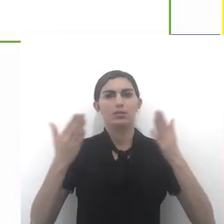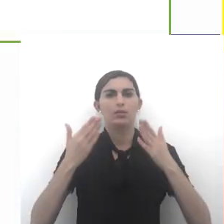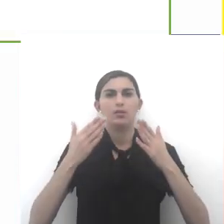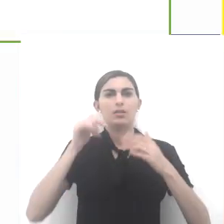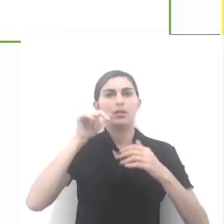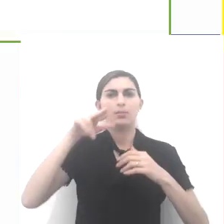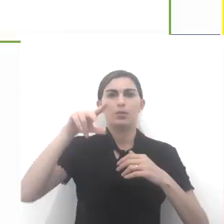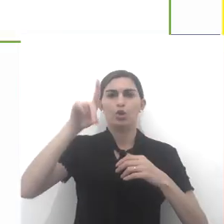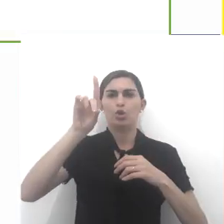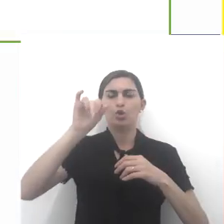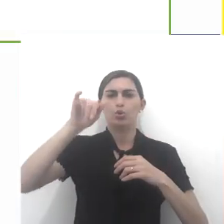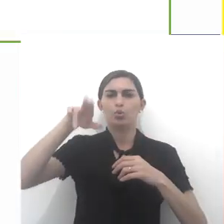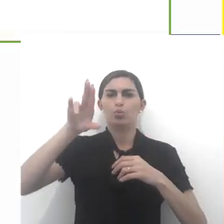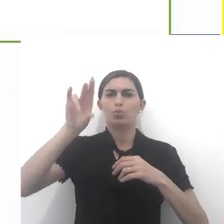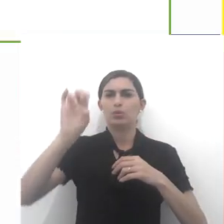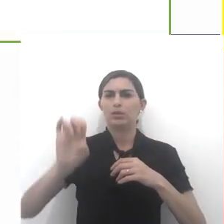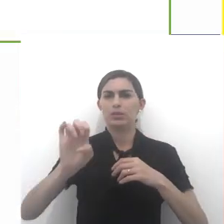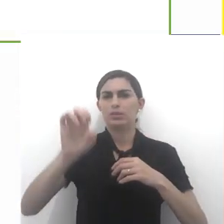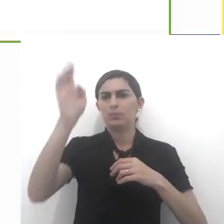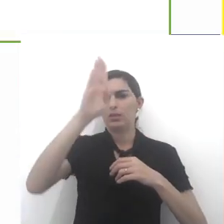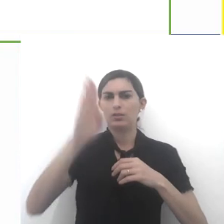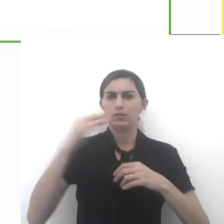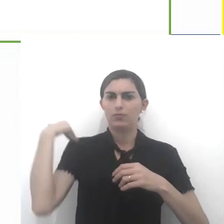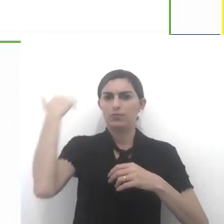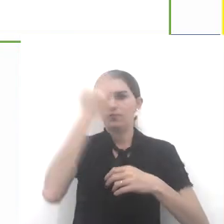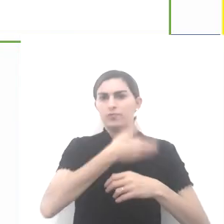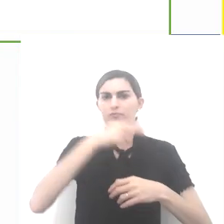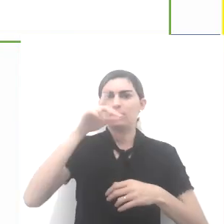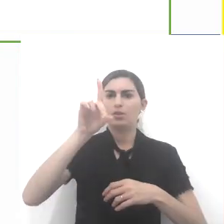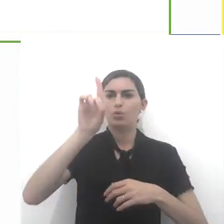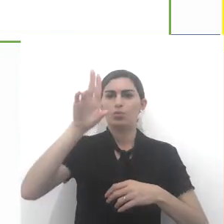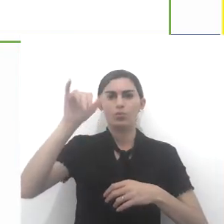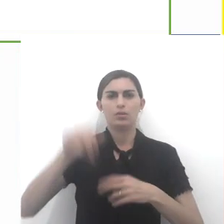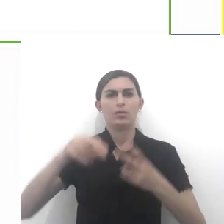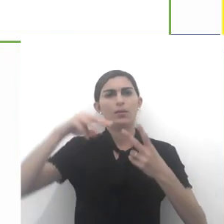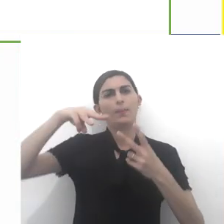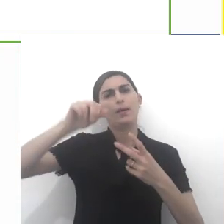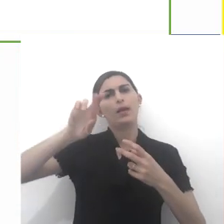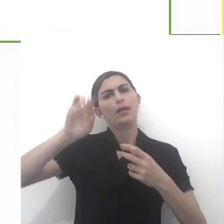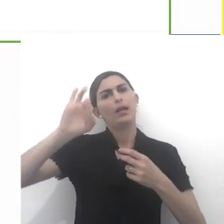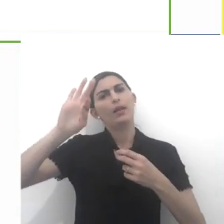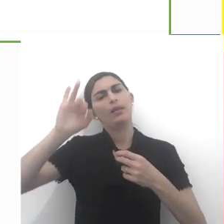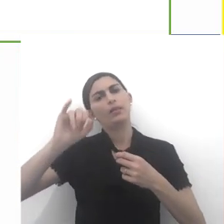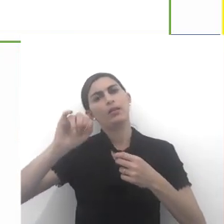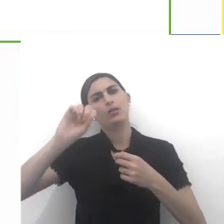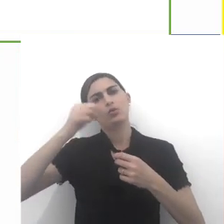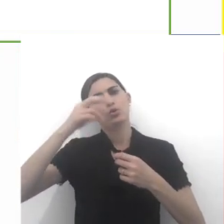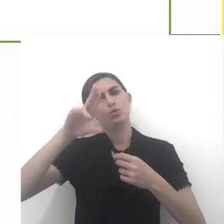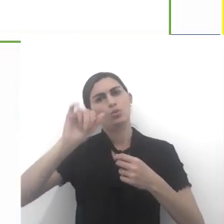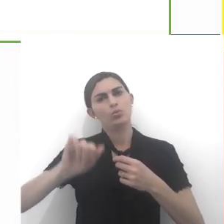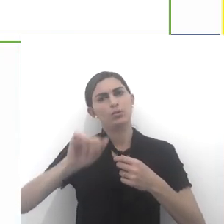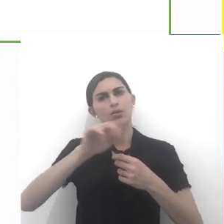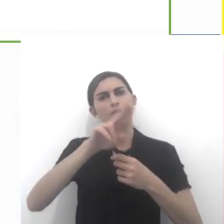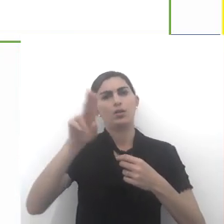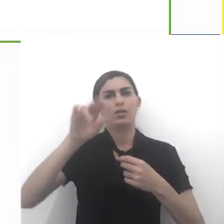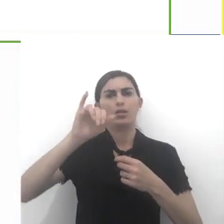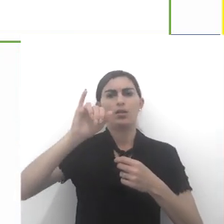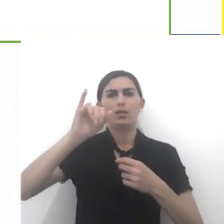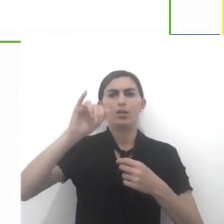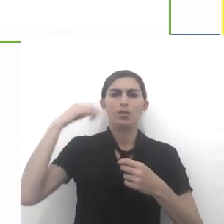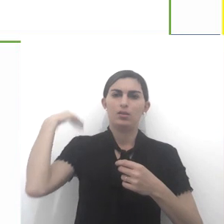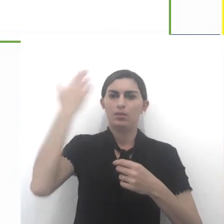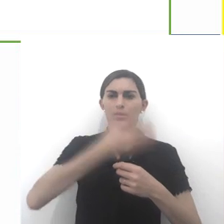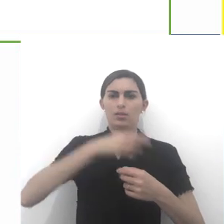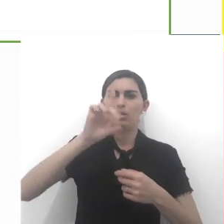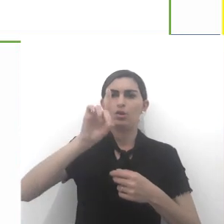Irmã Dulce, também Brasil. Vamos adiante, Maria Rita de Souza Brito Lopes Pontes, conhecida